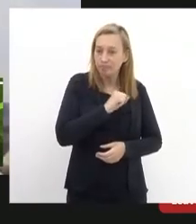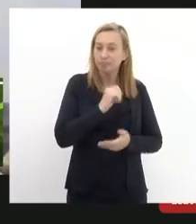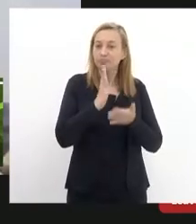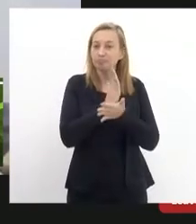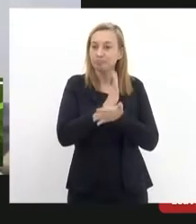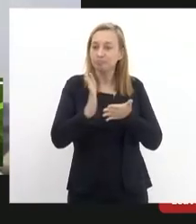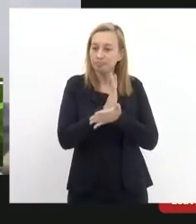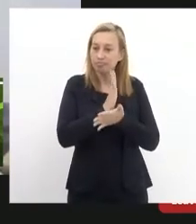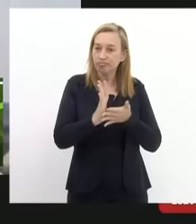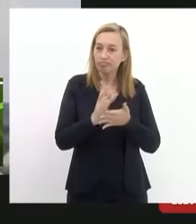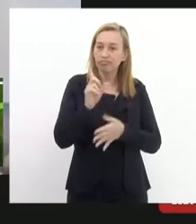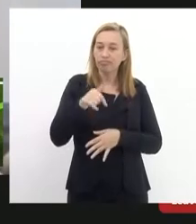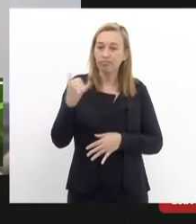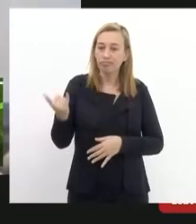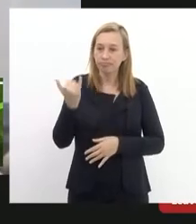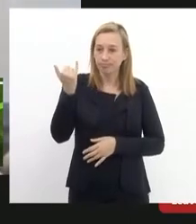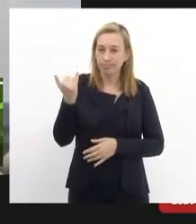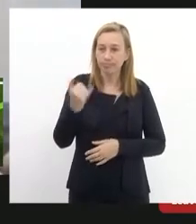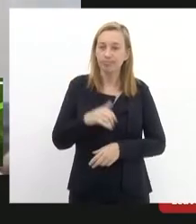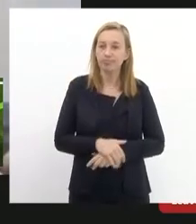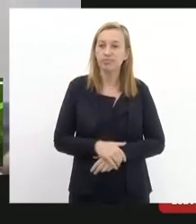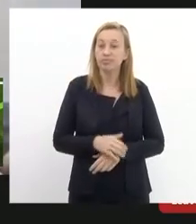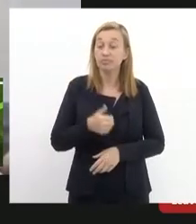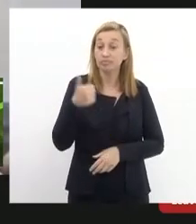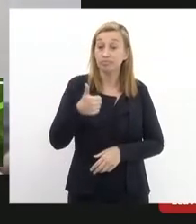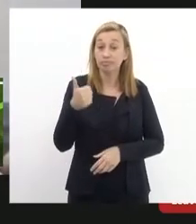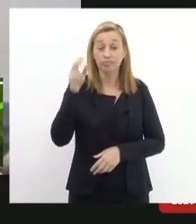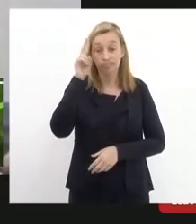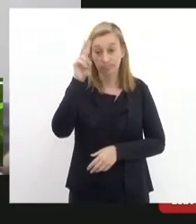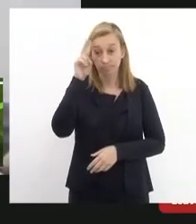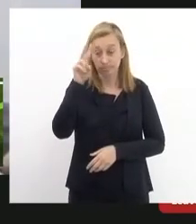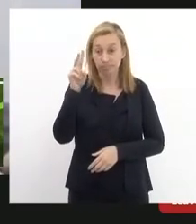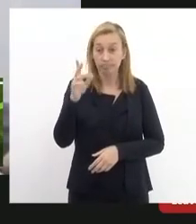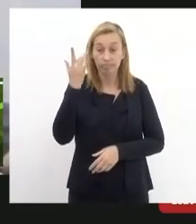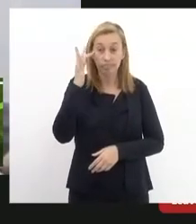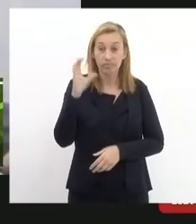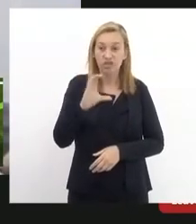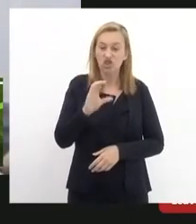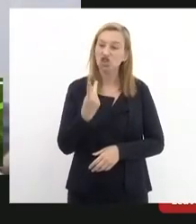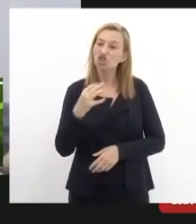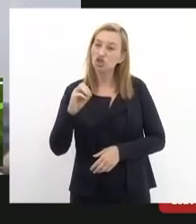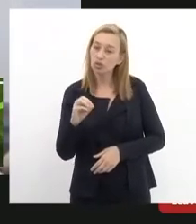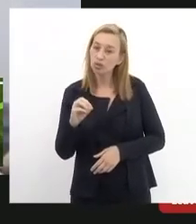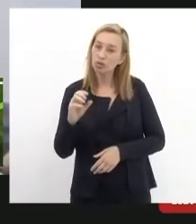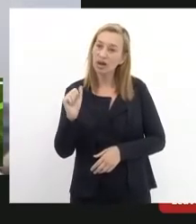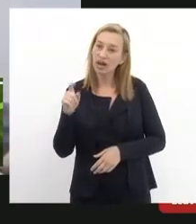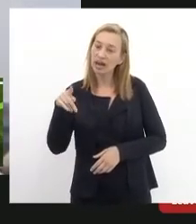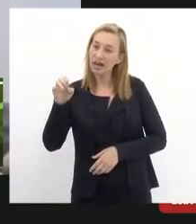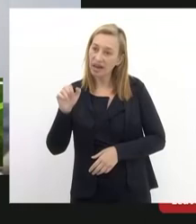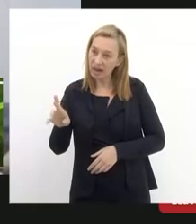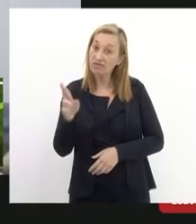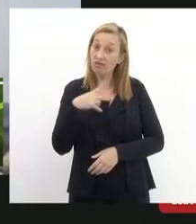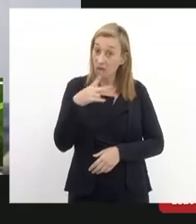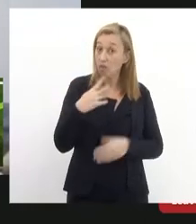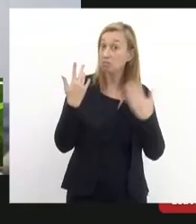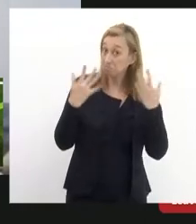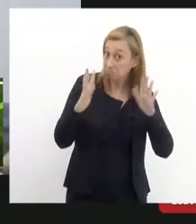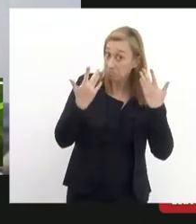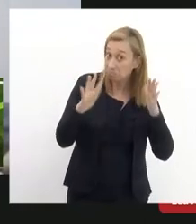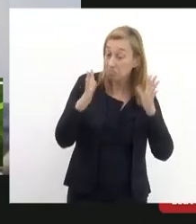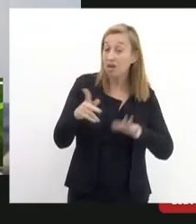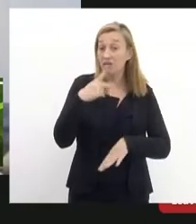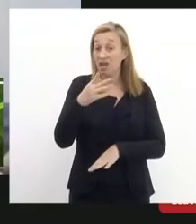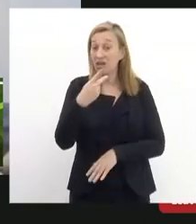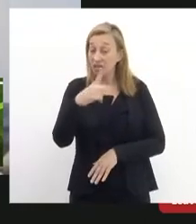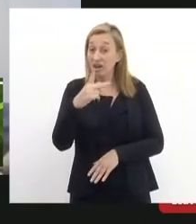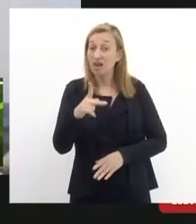questões que eu considero concretas primeiro lembrar e acho que Chico Alencar falou isso e eu quero eu quero saudar a fala do